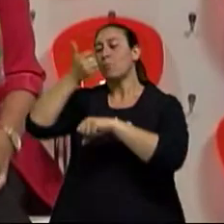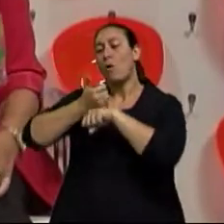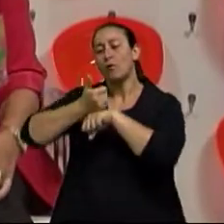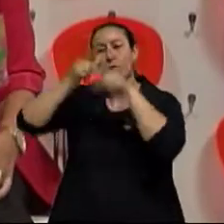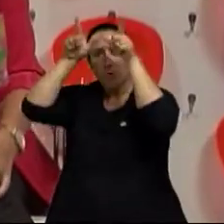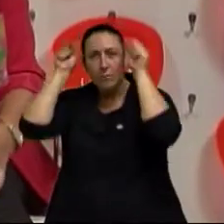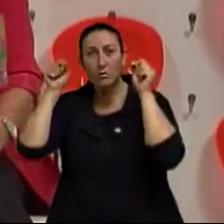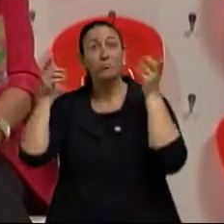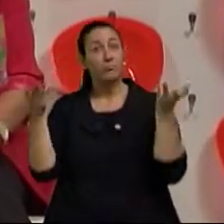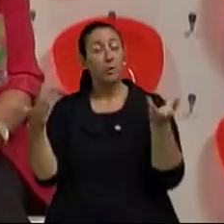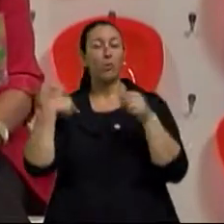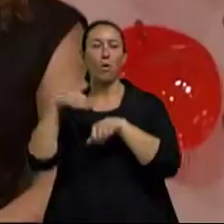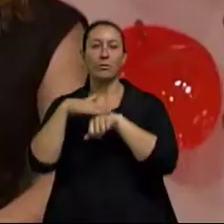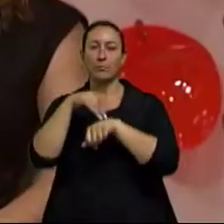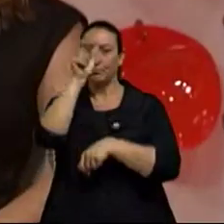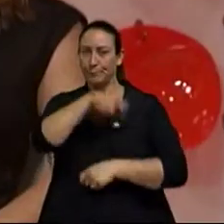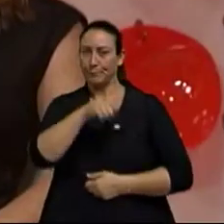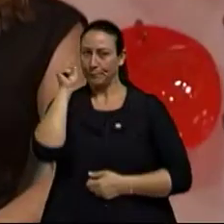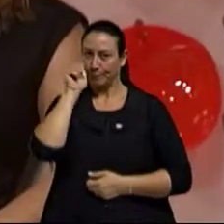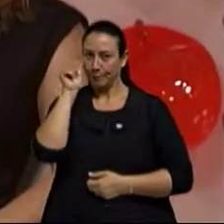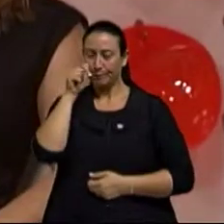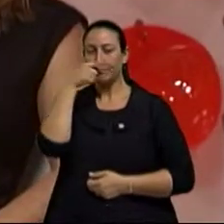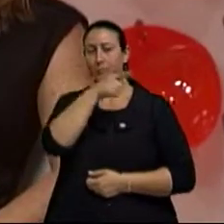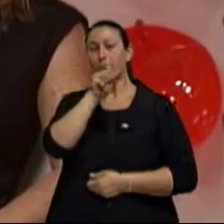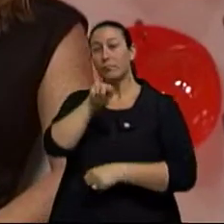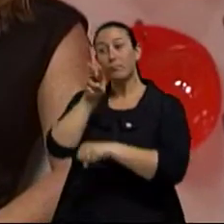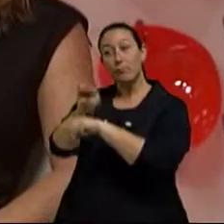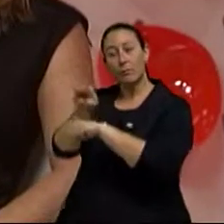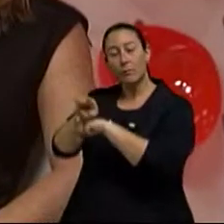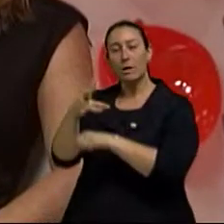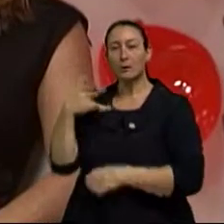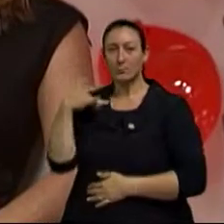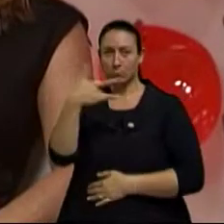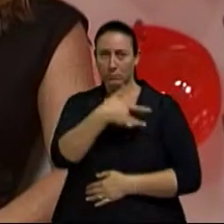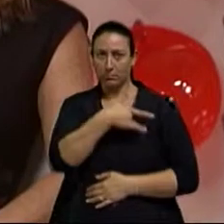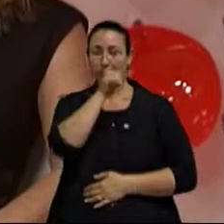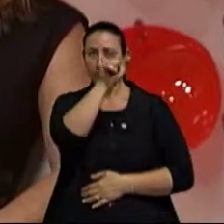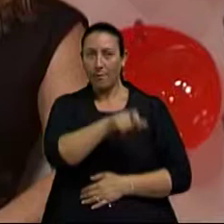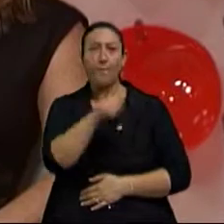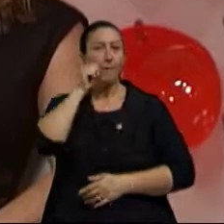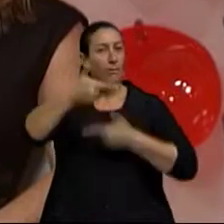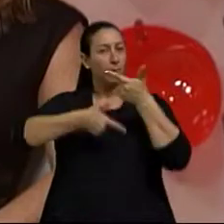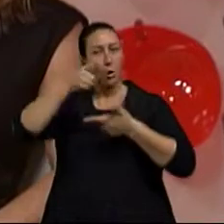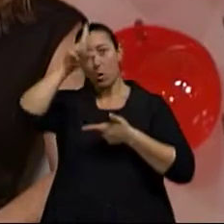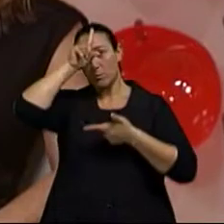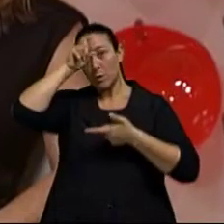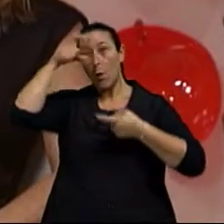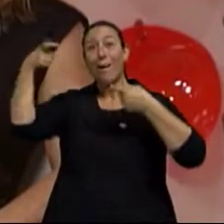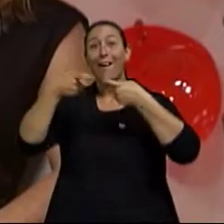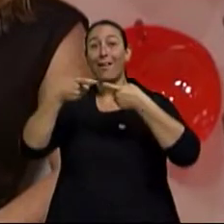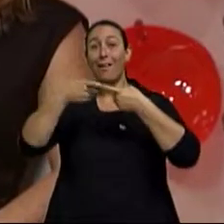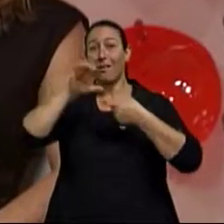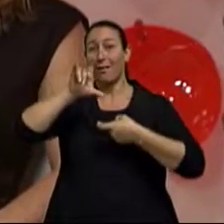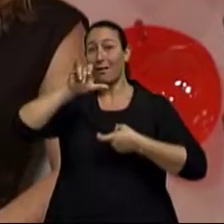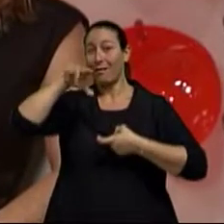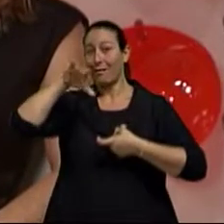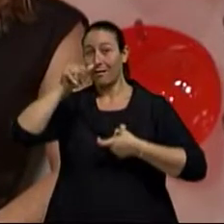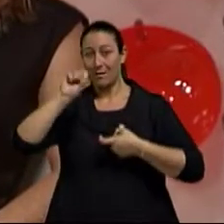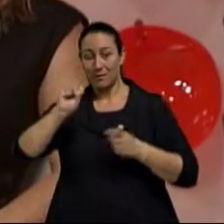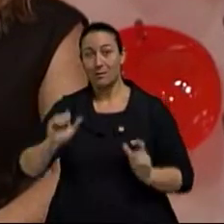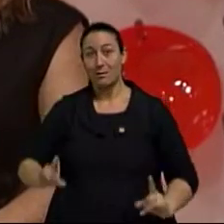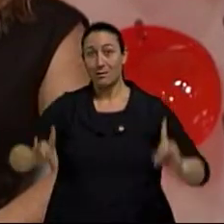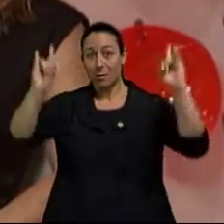eu converso com a chefe do Serviço de Atenção Primária à Saúde do Hospital de Clínicas de Porto Alegre, Lisiane